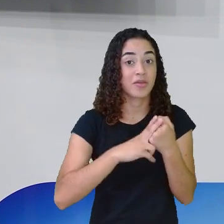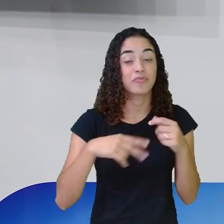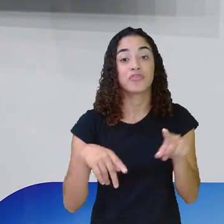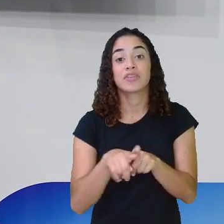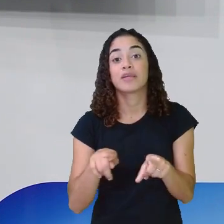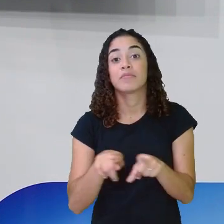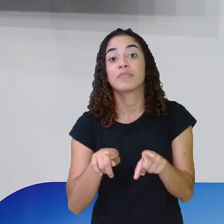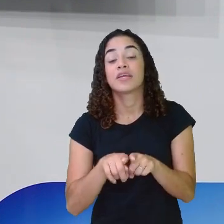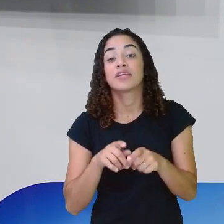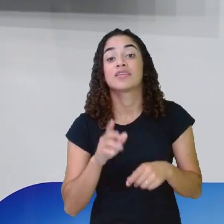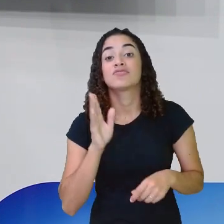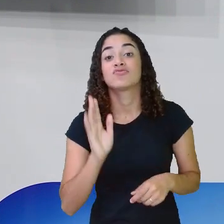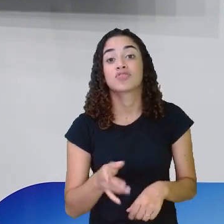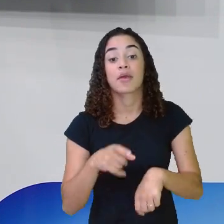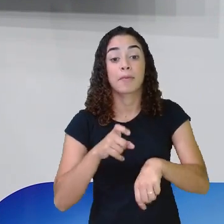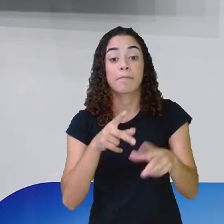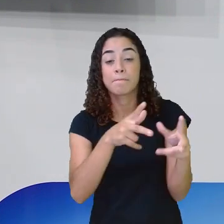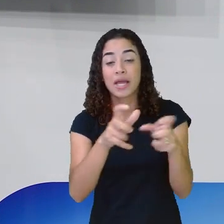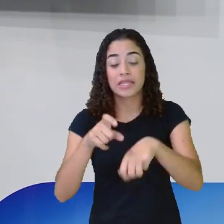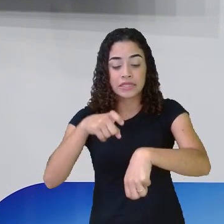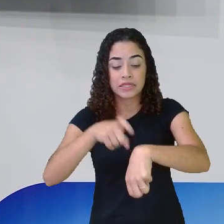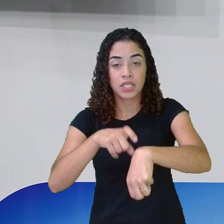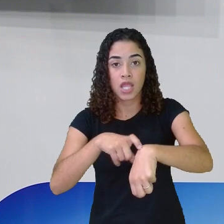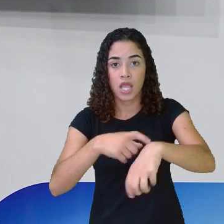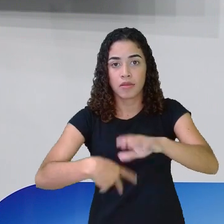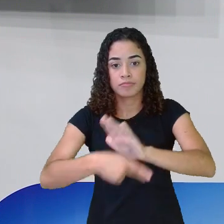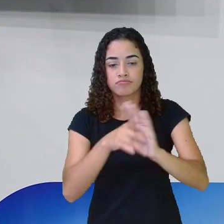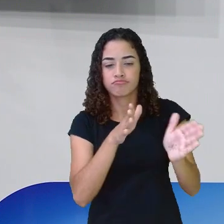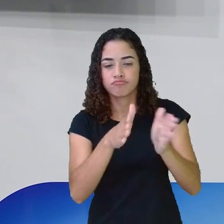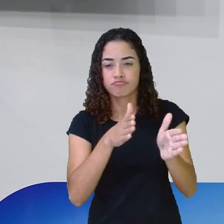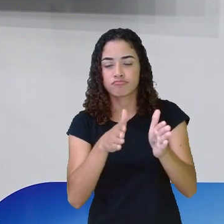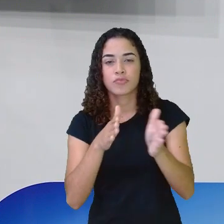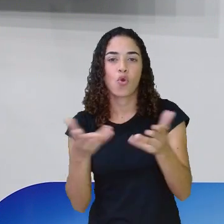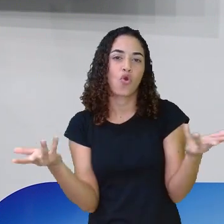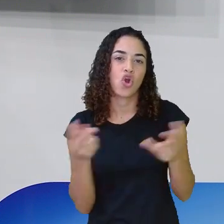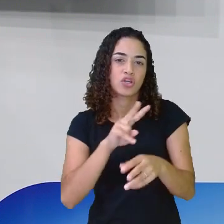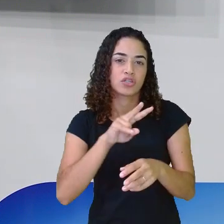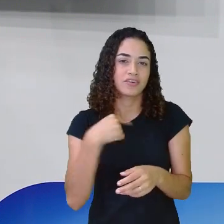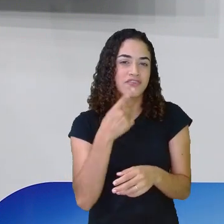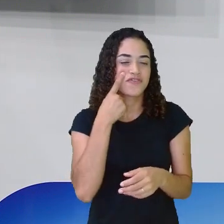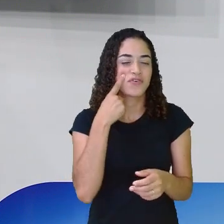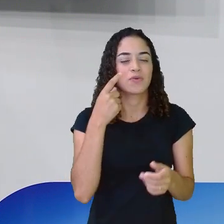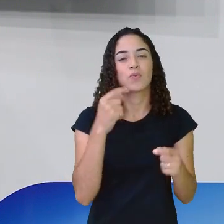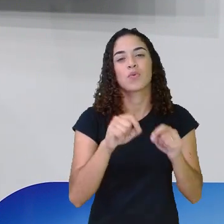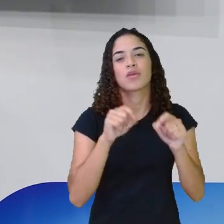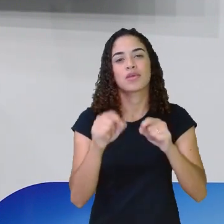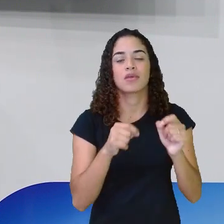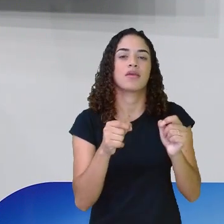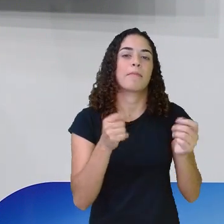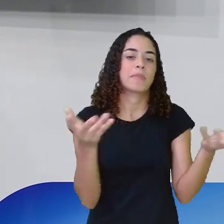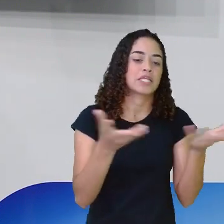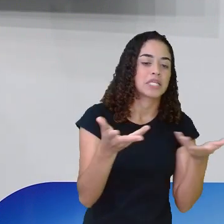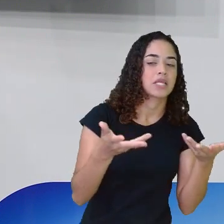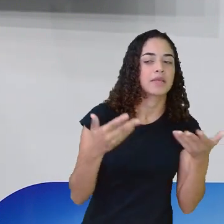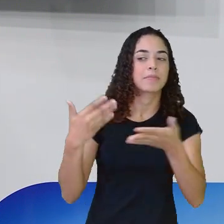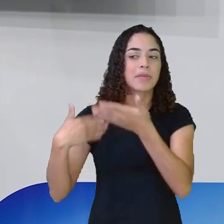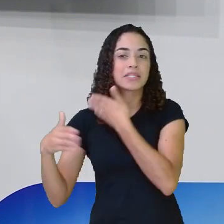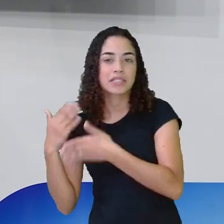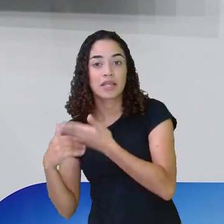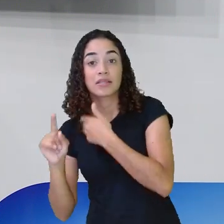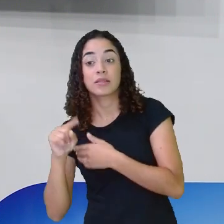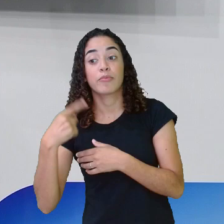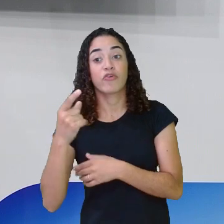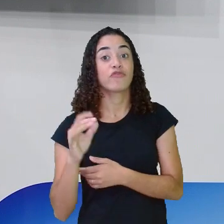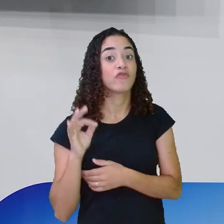vai estar, vendo o tempo. Hoje, trabalhamos um pouquinho o presente e passado. No decorrer da semana, vamos continuar nessa mesma